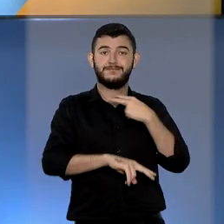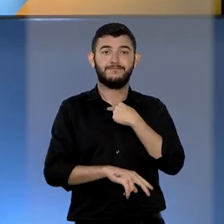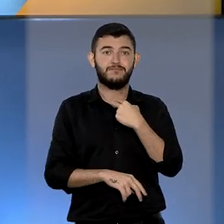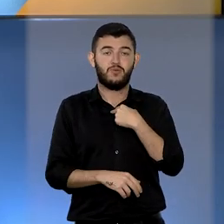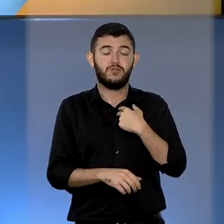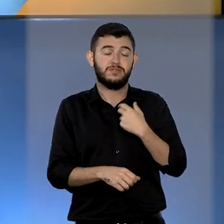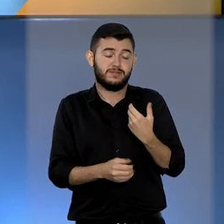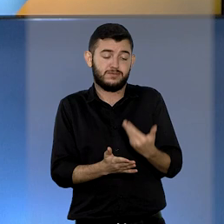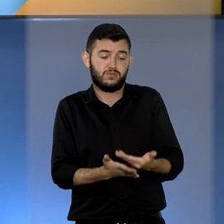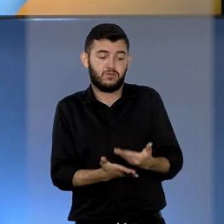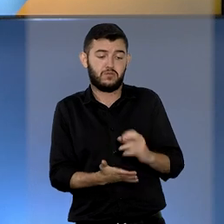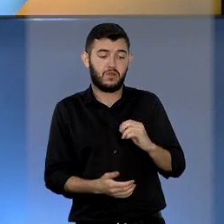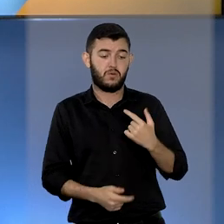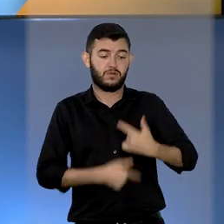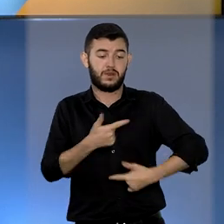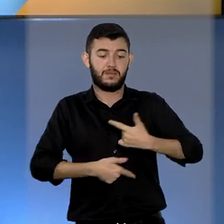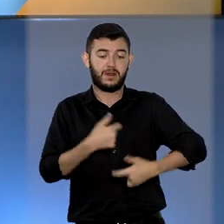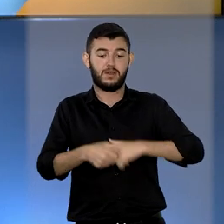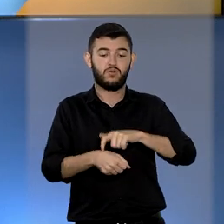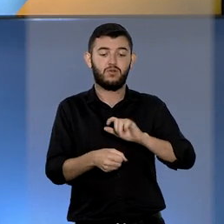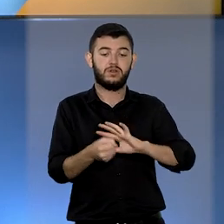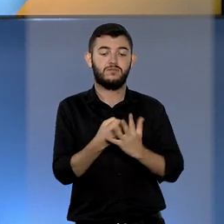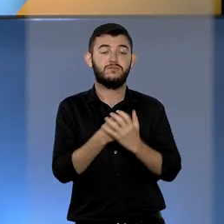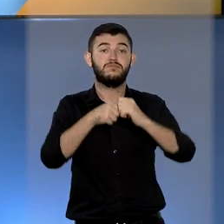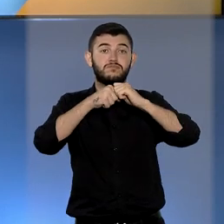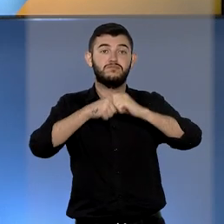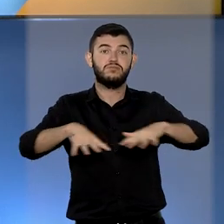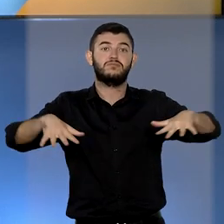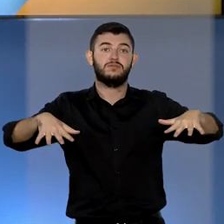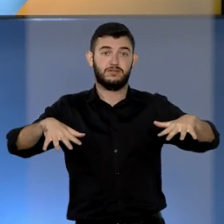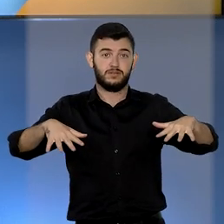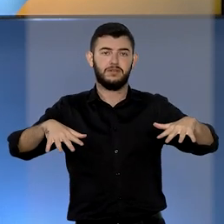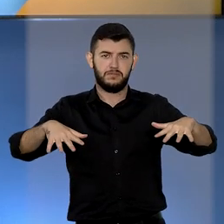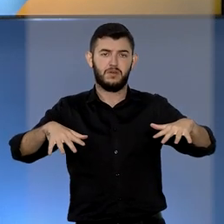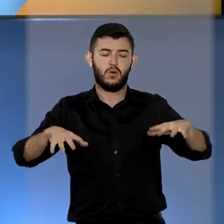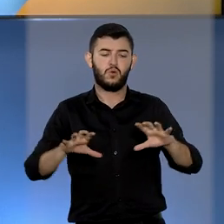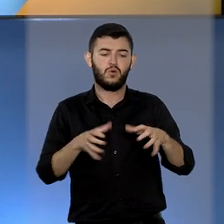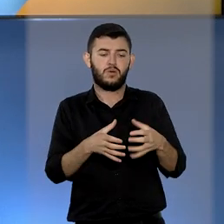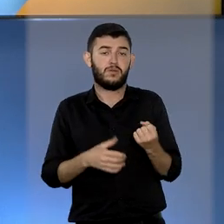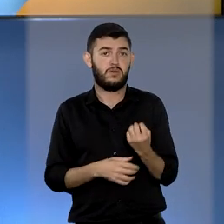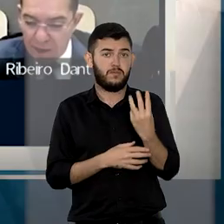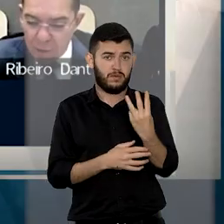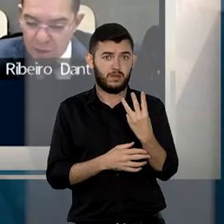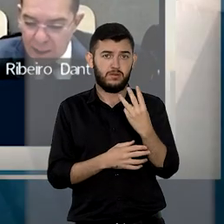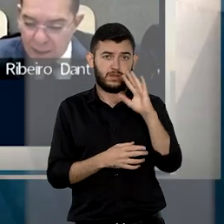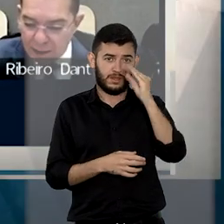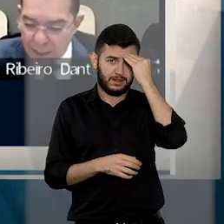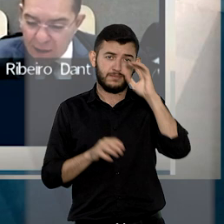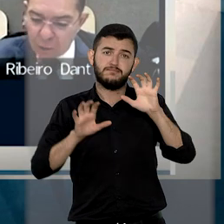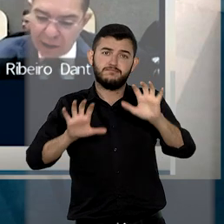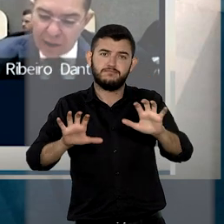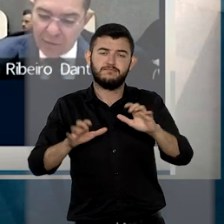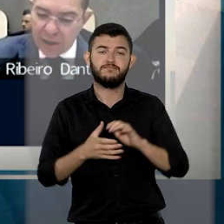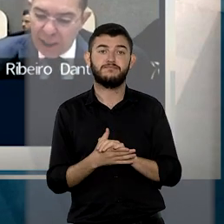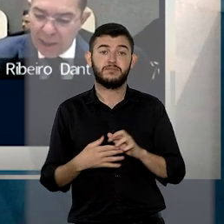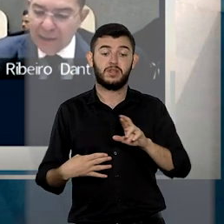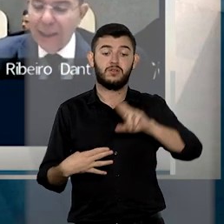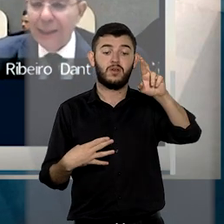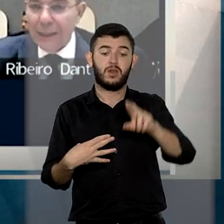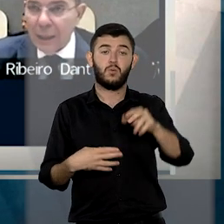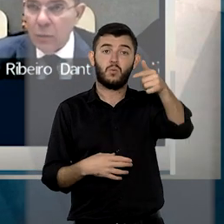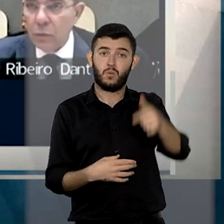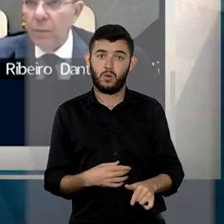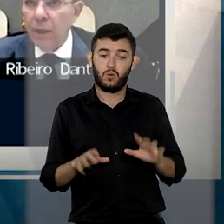na pandemia da Covid-19. O entendimento foi aplicado pela terceira sessão. Em sede de Recurso Especial